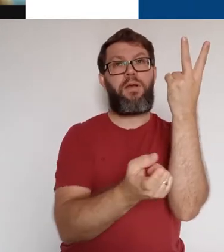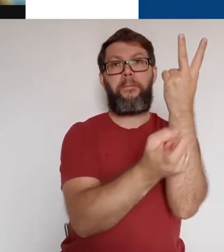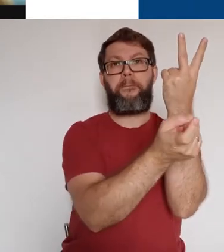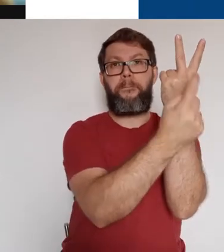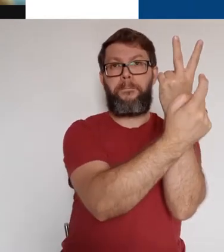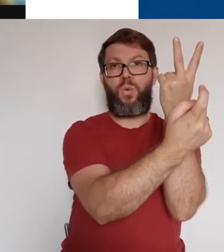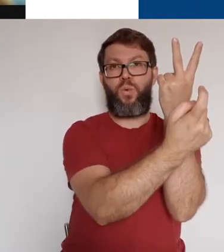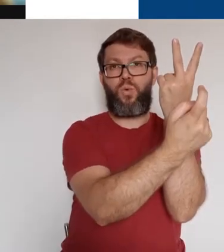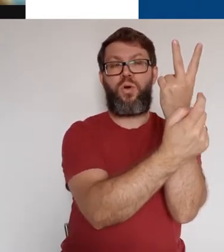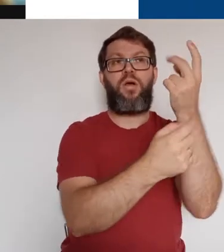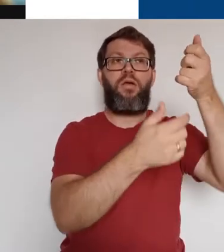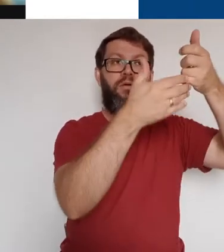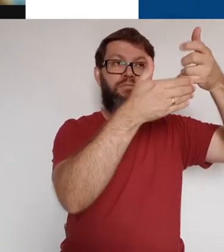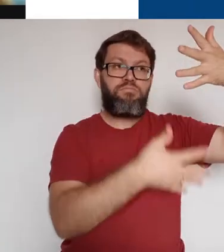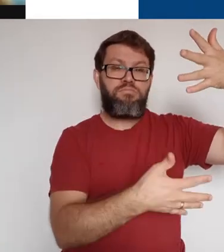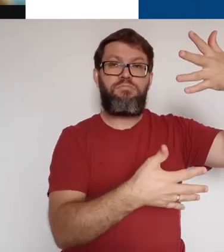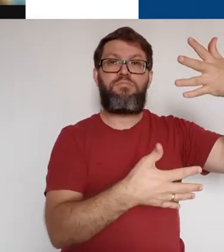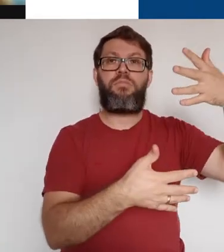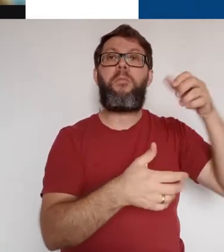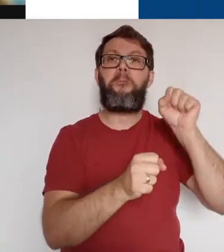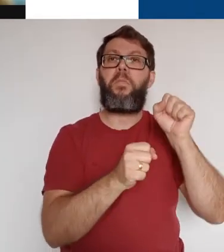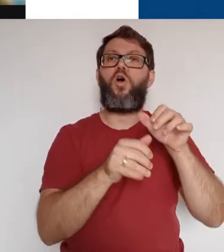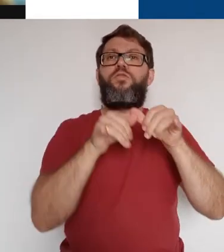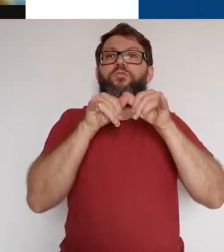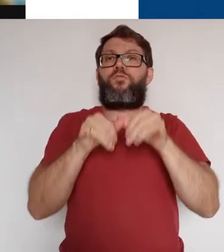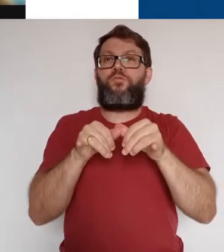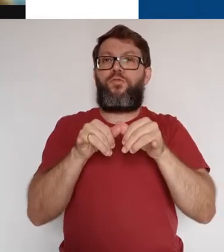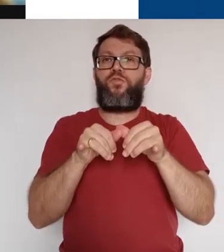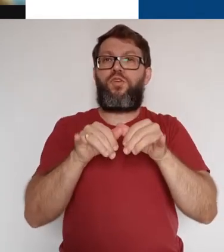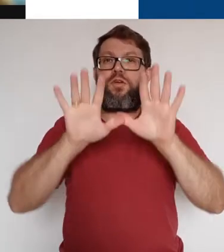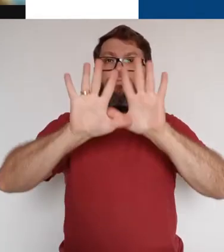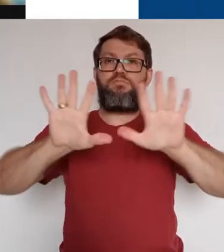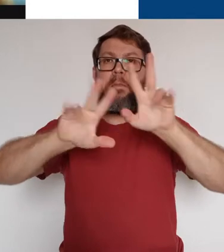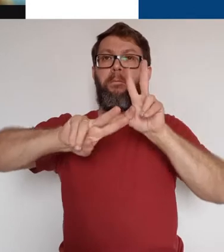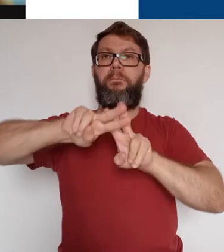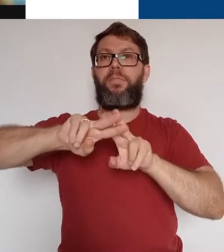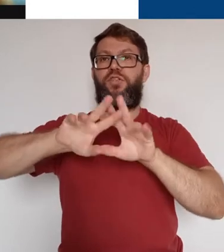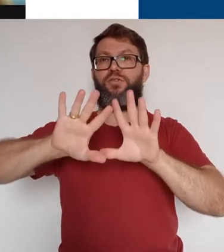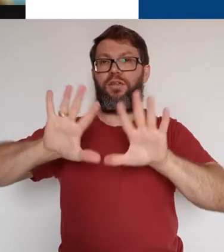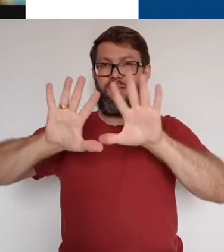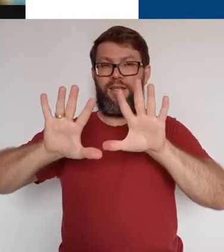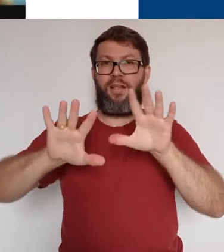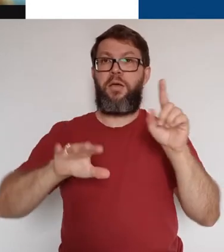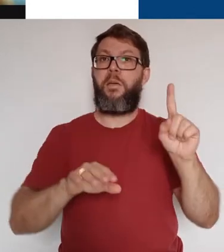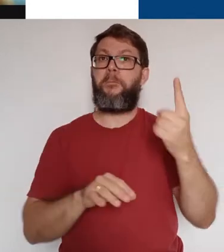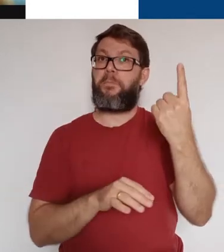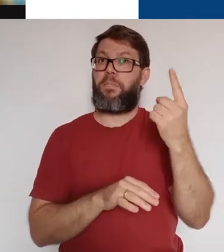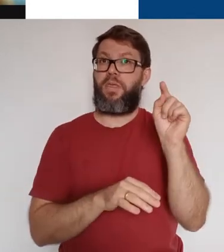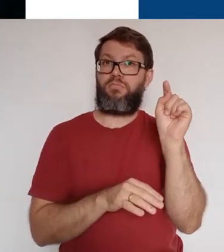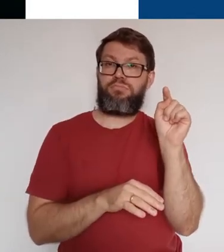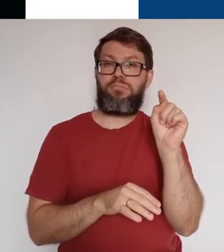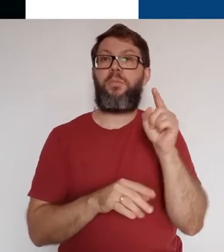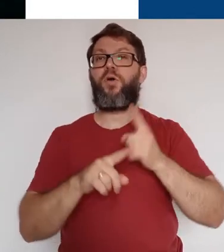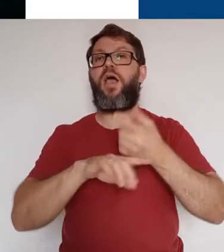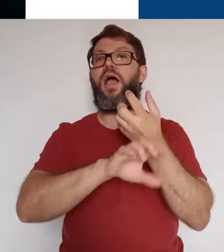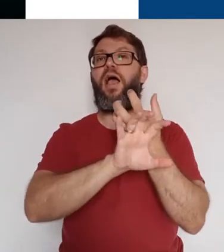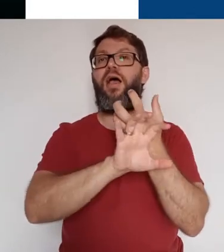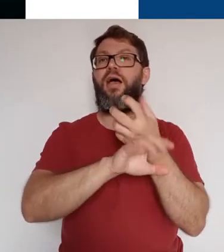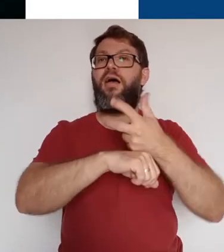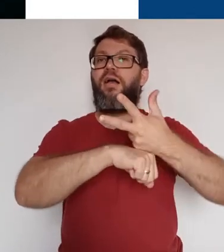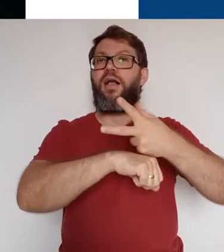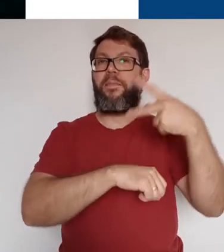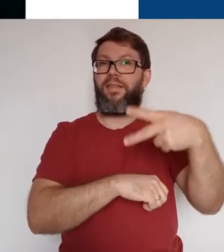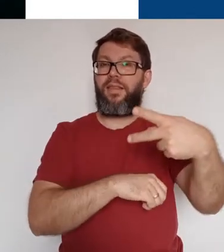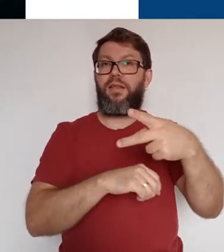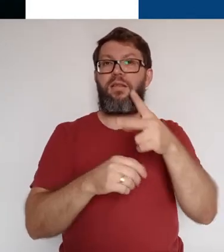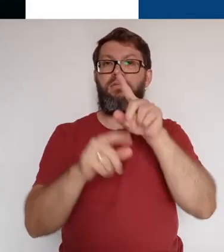participante, é possível fixar essa pessoa na tela, clicando no primeiro ícone, para que a câmera desse participante sempre